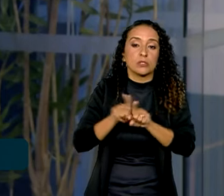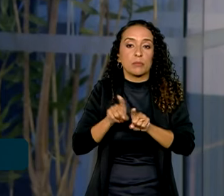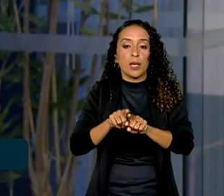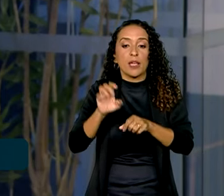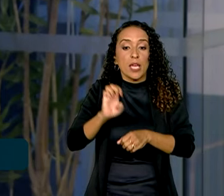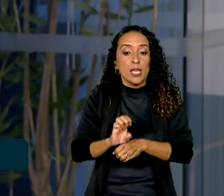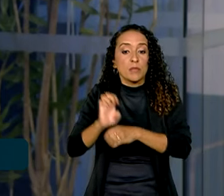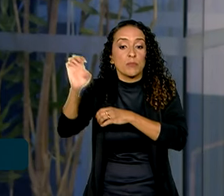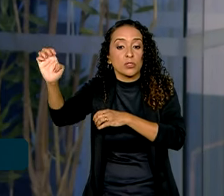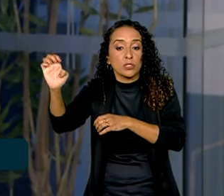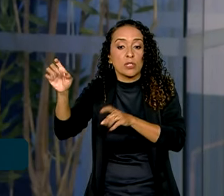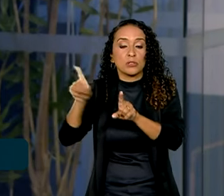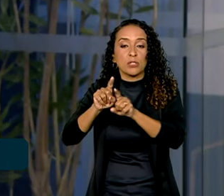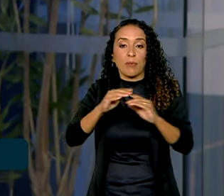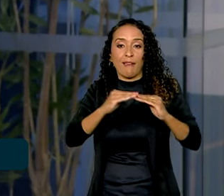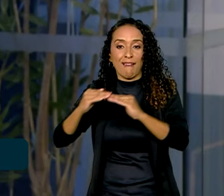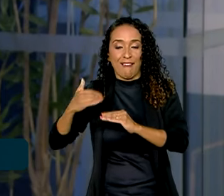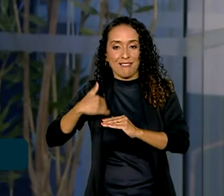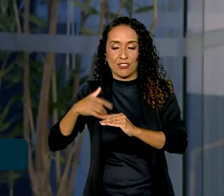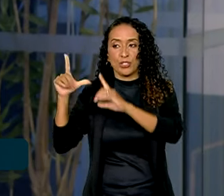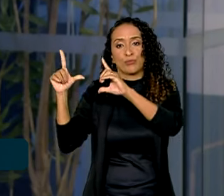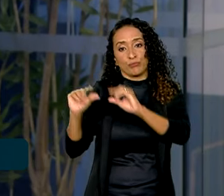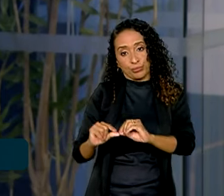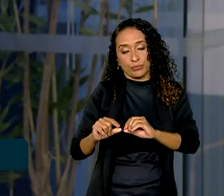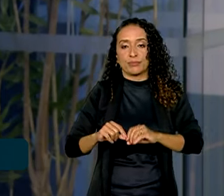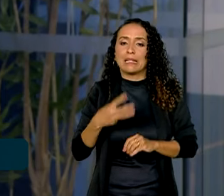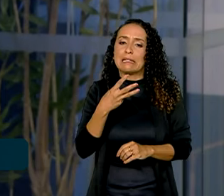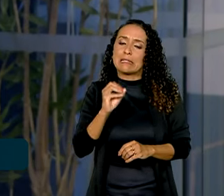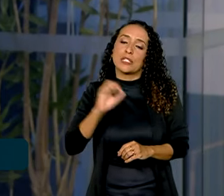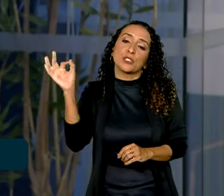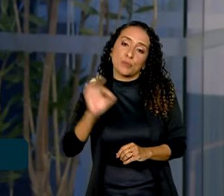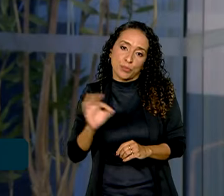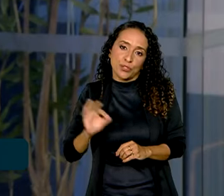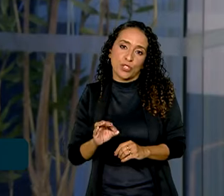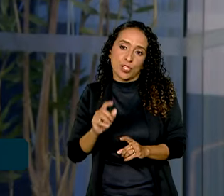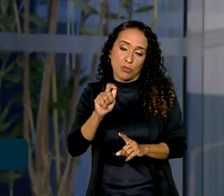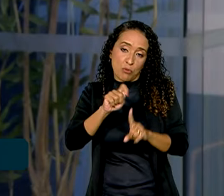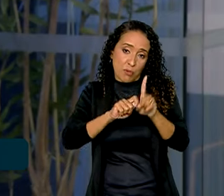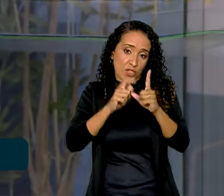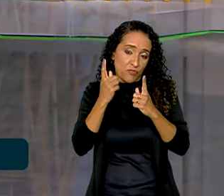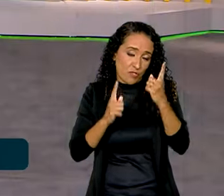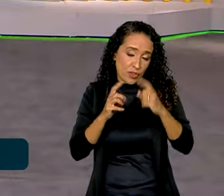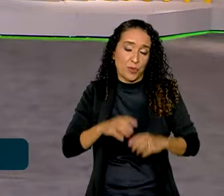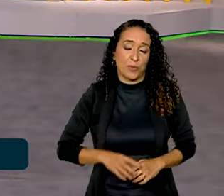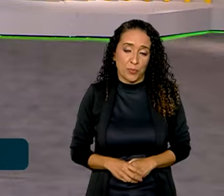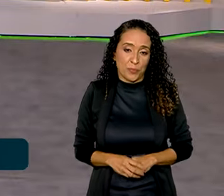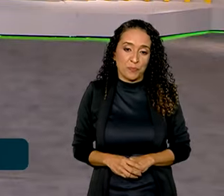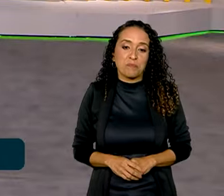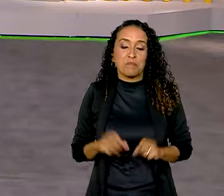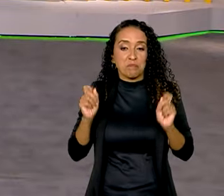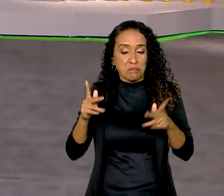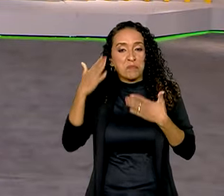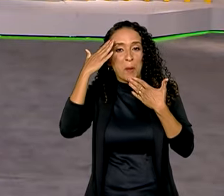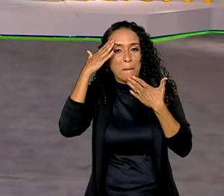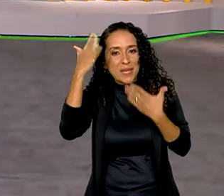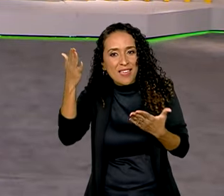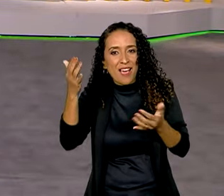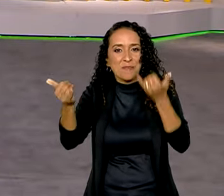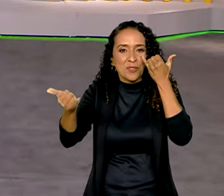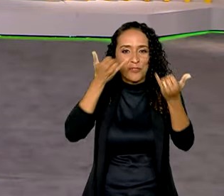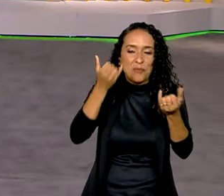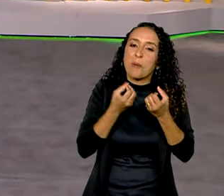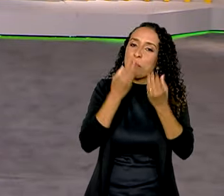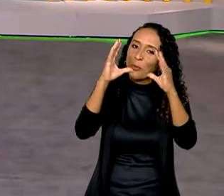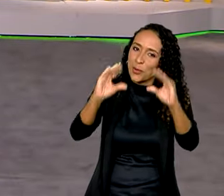as exportações para a vizinha Argentina caíram, Carol, 30% em fevereiro. Certo, Vanessa. Obrigada pelas informações.